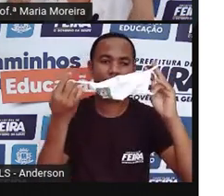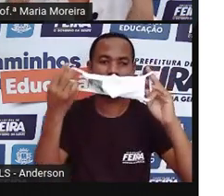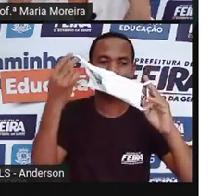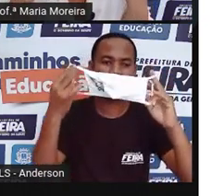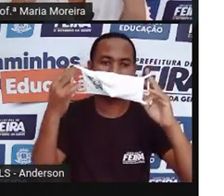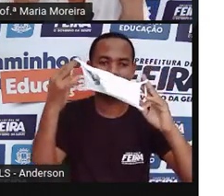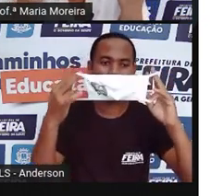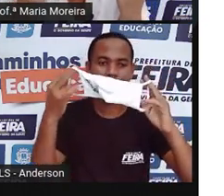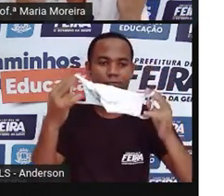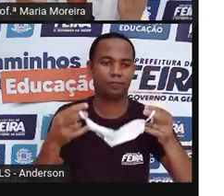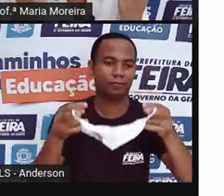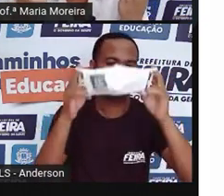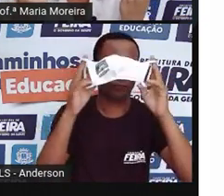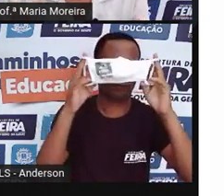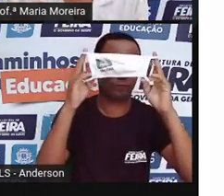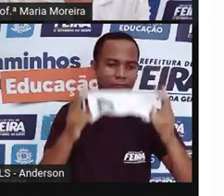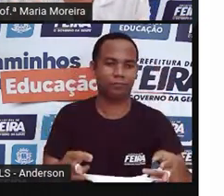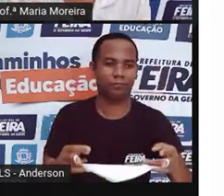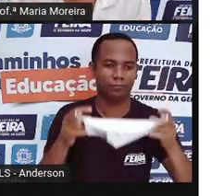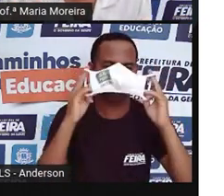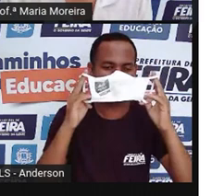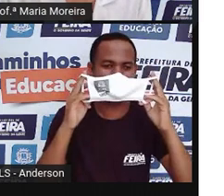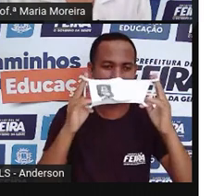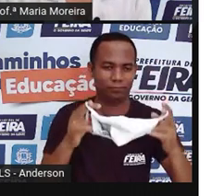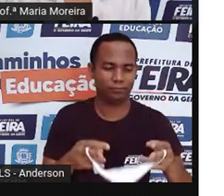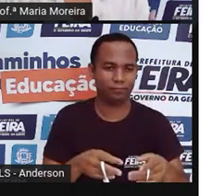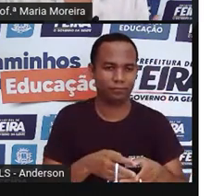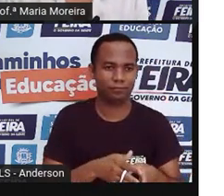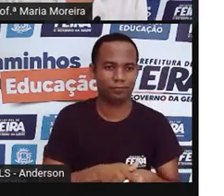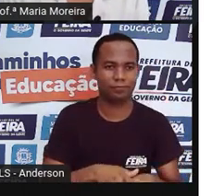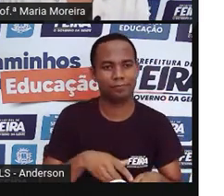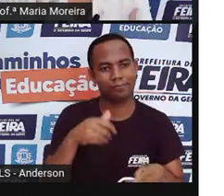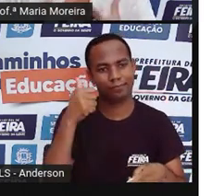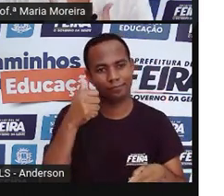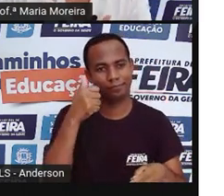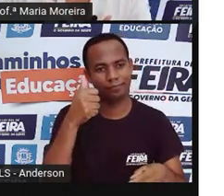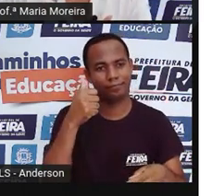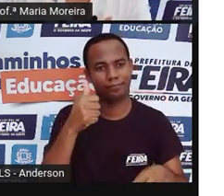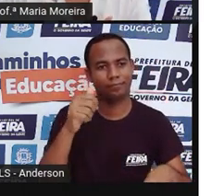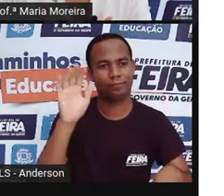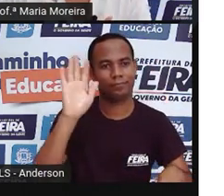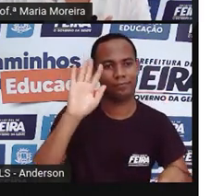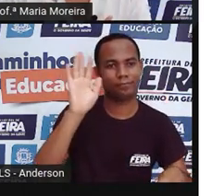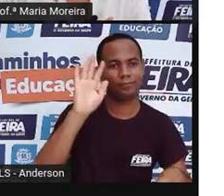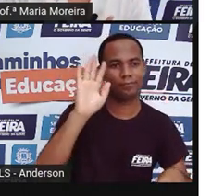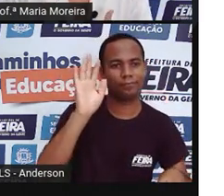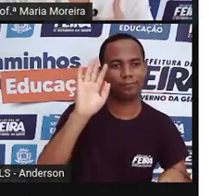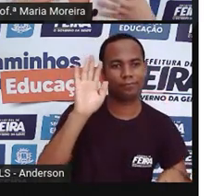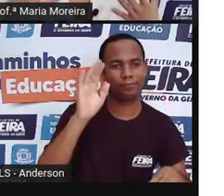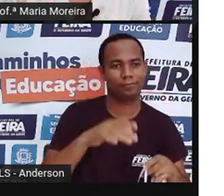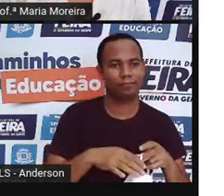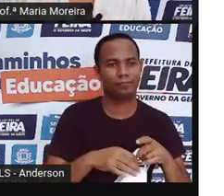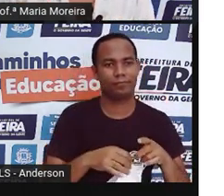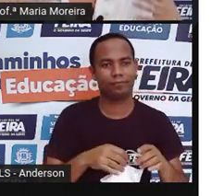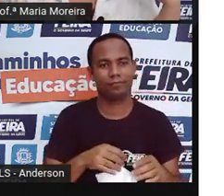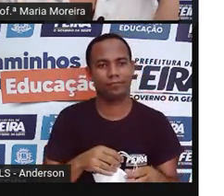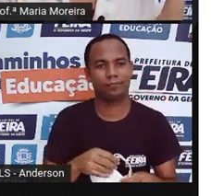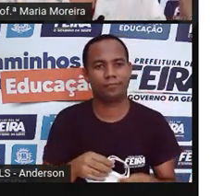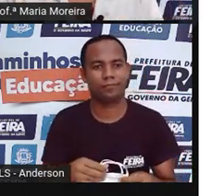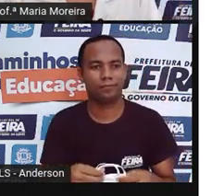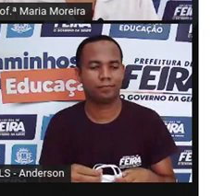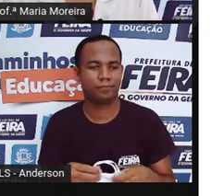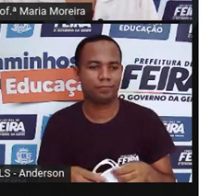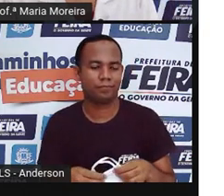dar aquele abraço bem apertado, tá? Faz por hora, vamos ficar todo mundo guardadinho, se cuidem,